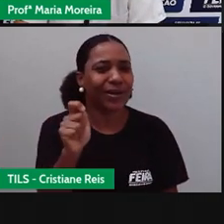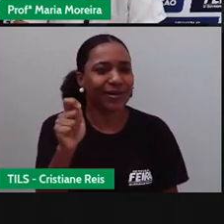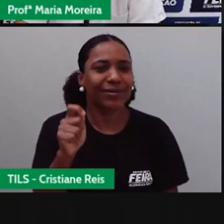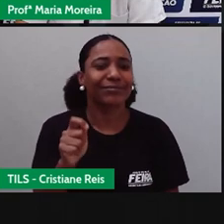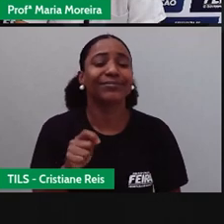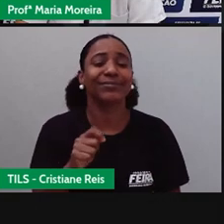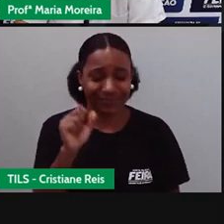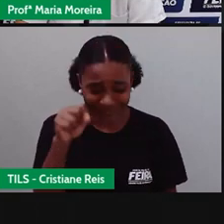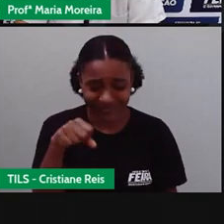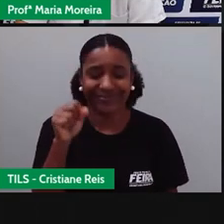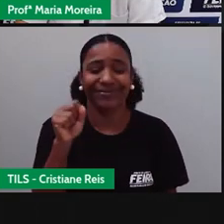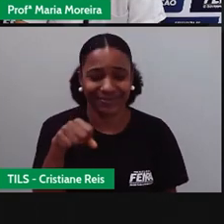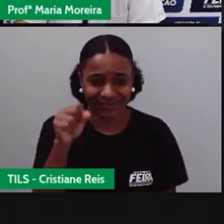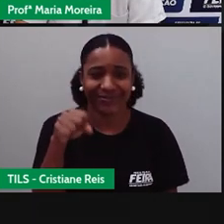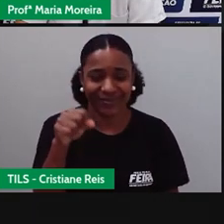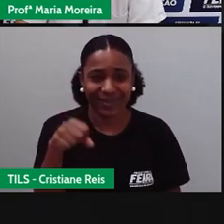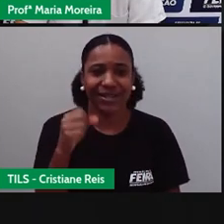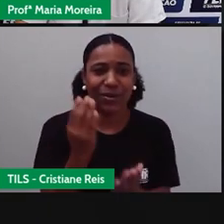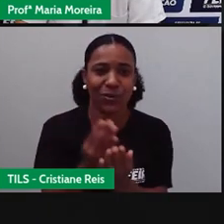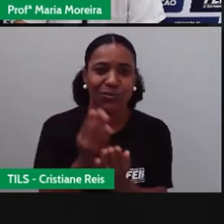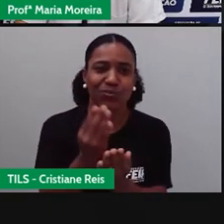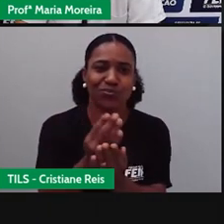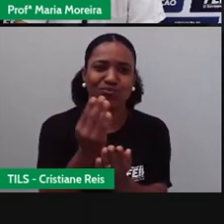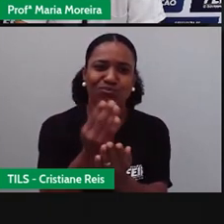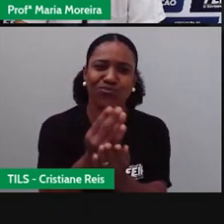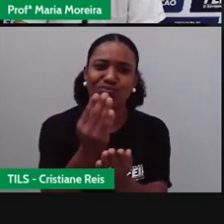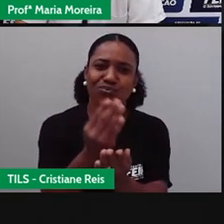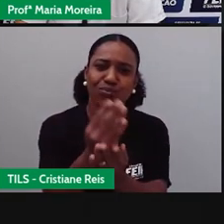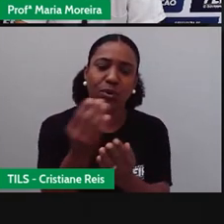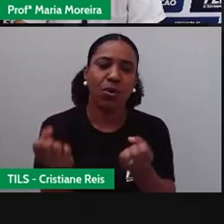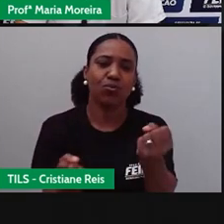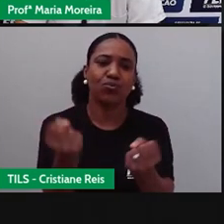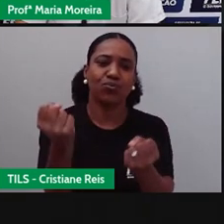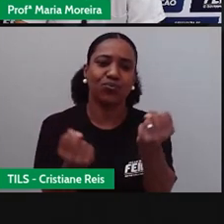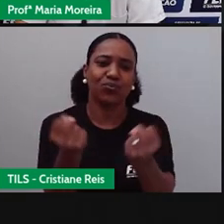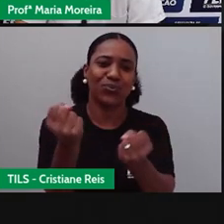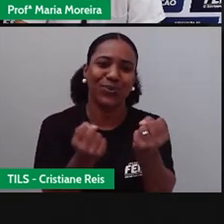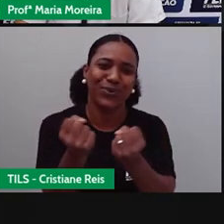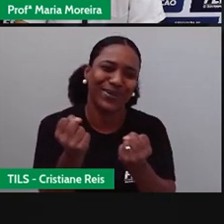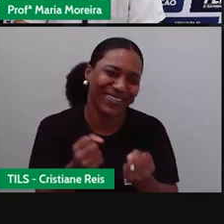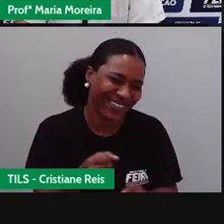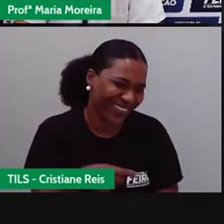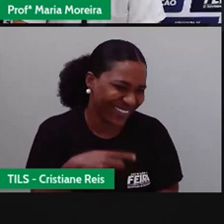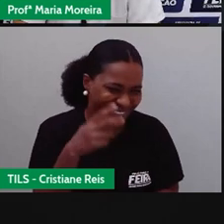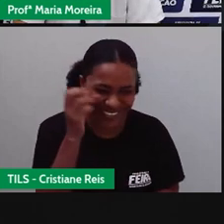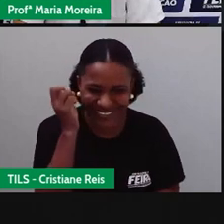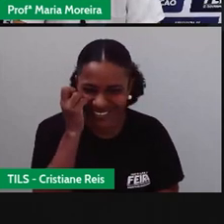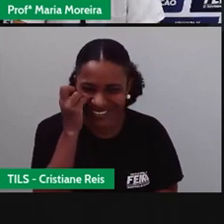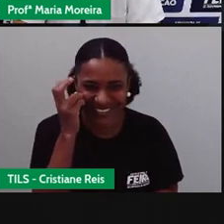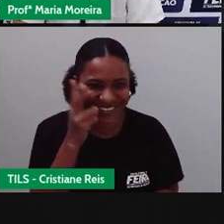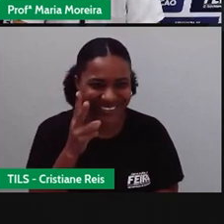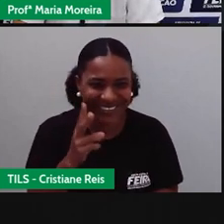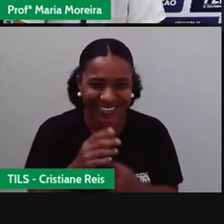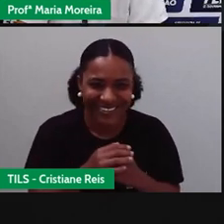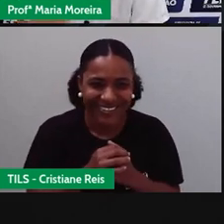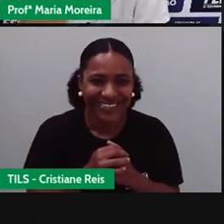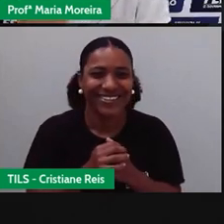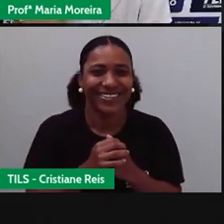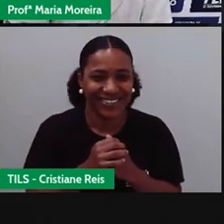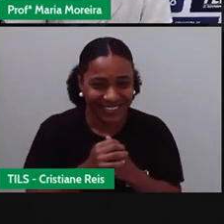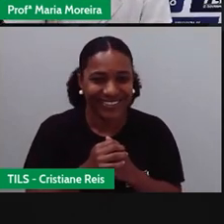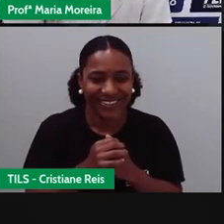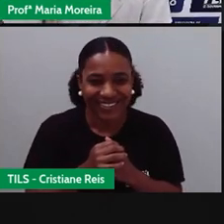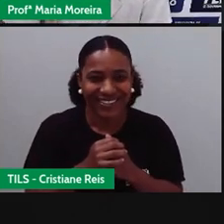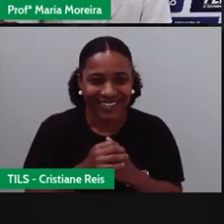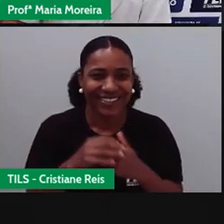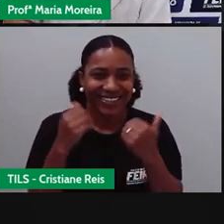Consegue, Cris? Essa menina é sabida demais, gente, a Priscila Kardashian. Esse serviço é para... Eu disse